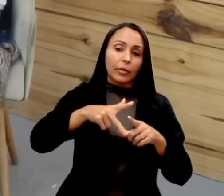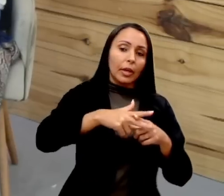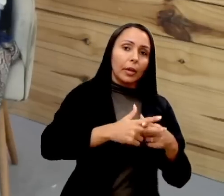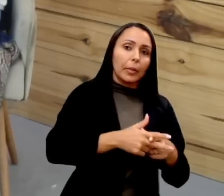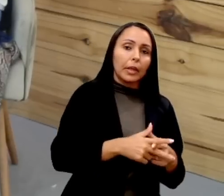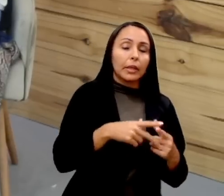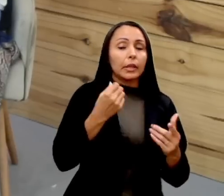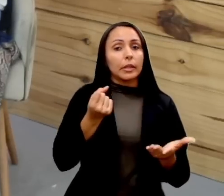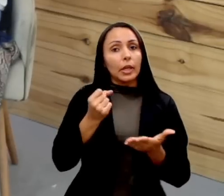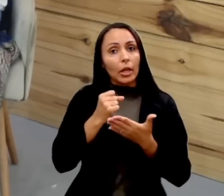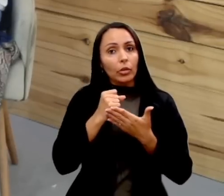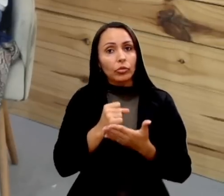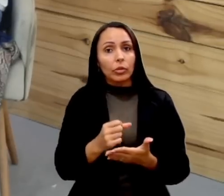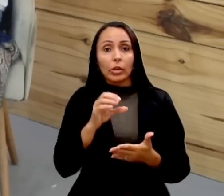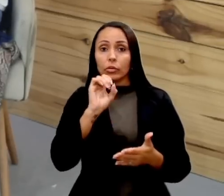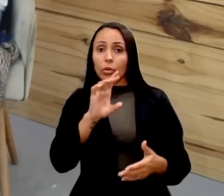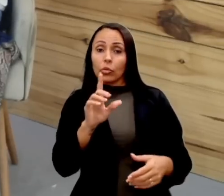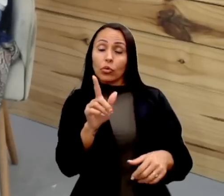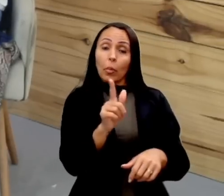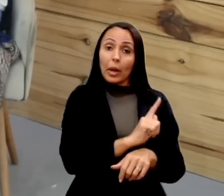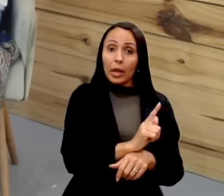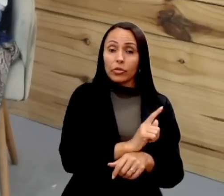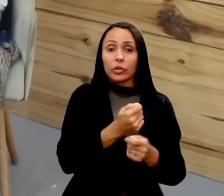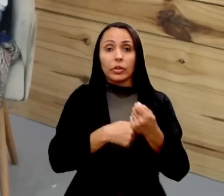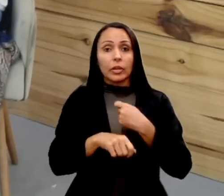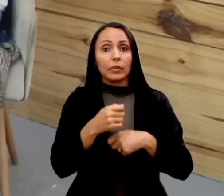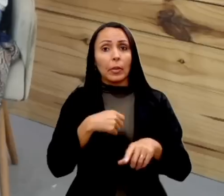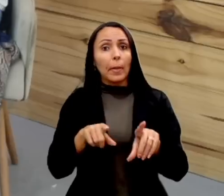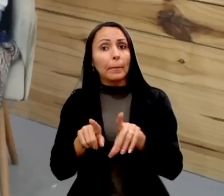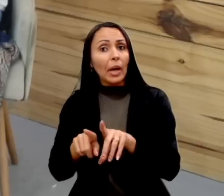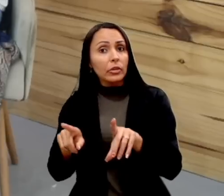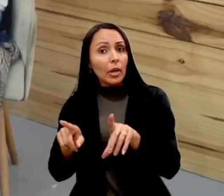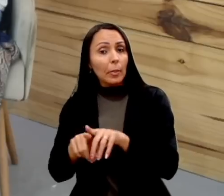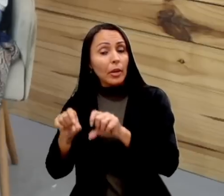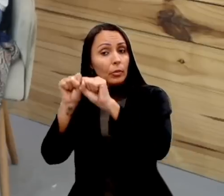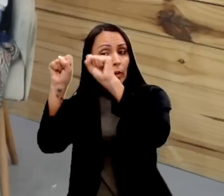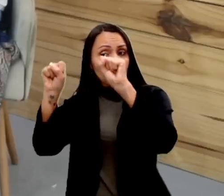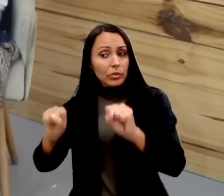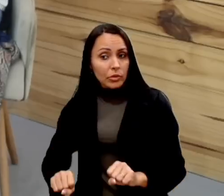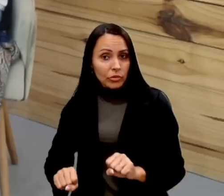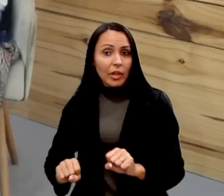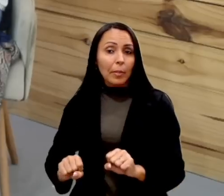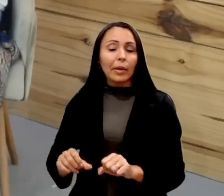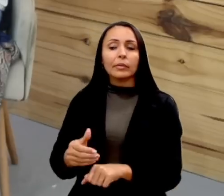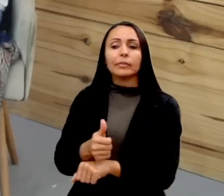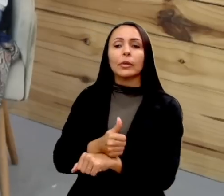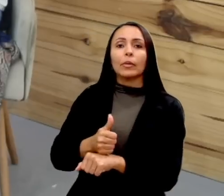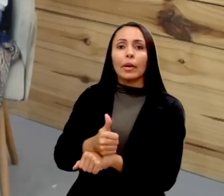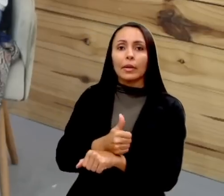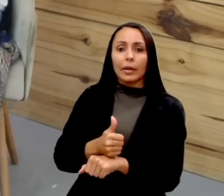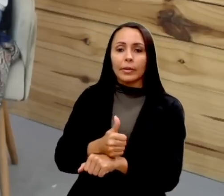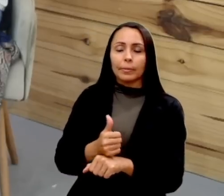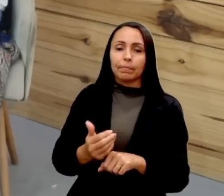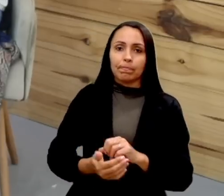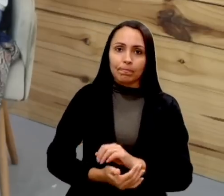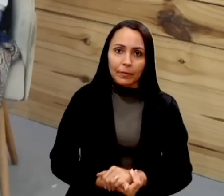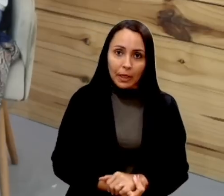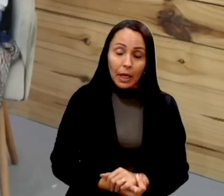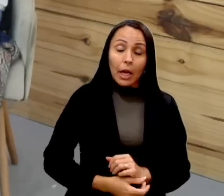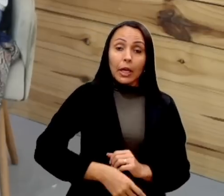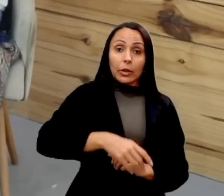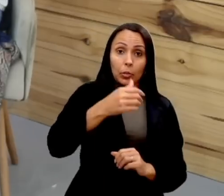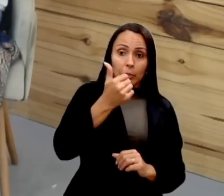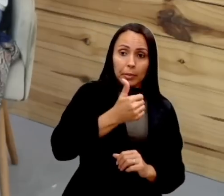contribuem não só para a gestão administrativa, mas também para sistemas de gestão da qualidade dentro das organizações. Então, gente faz o primeiro